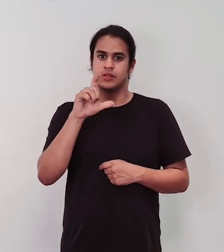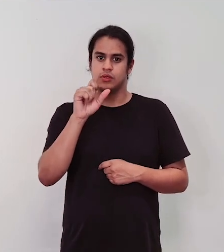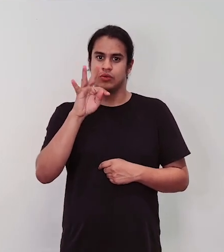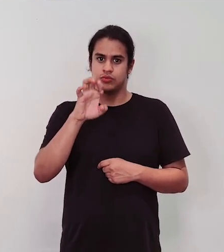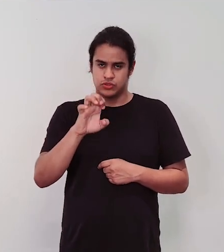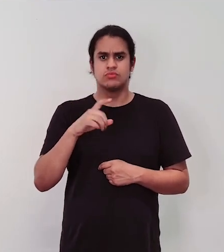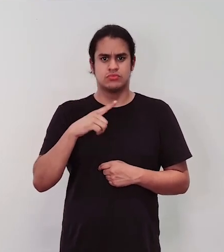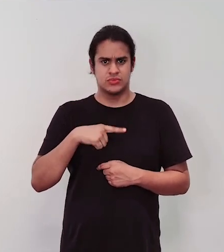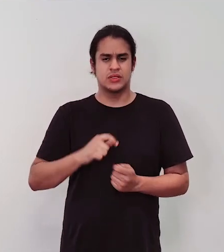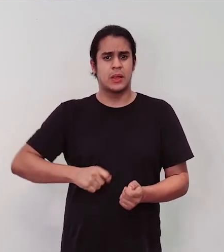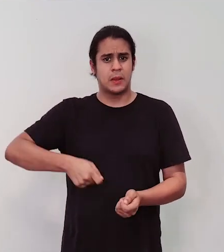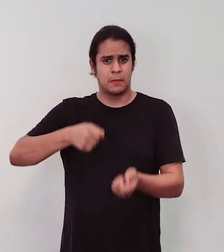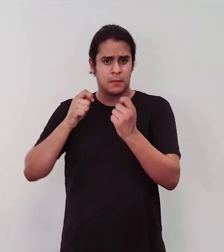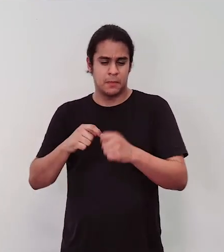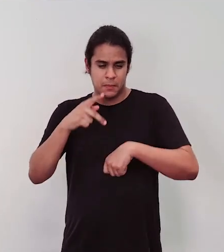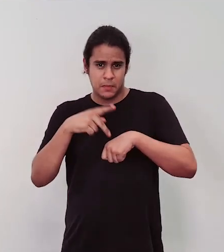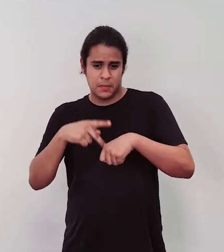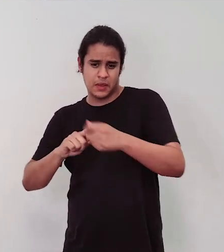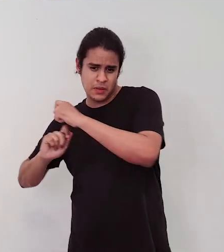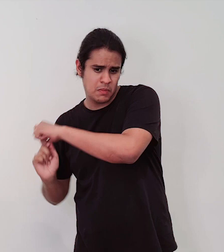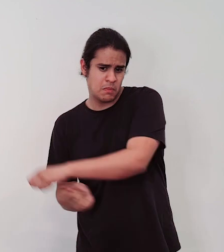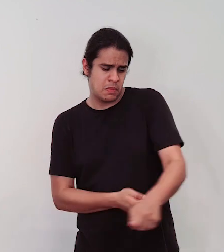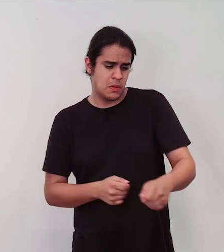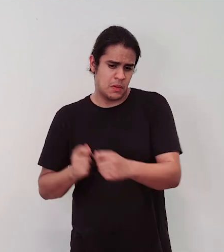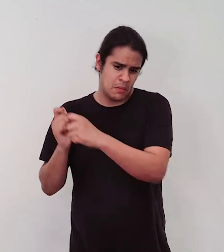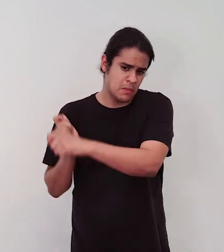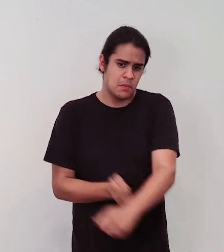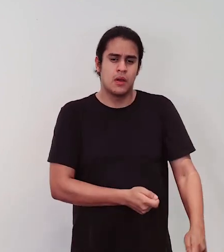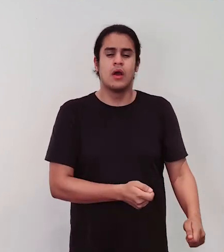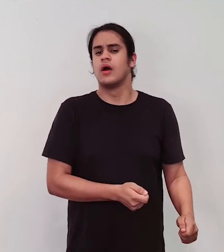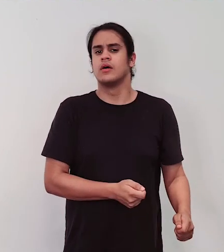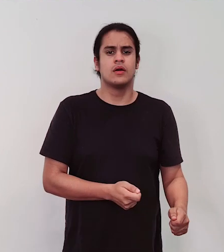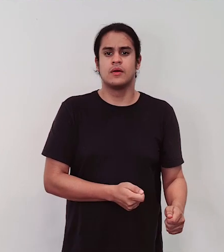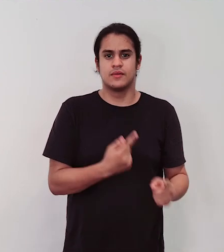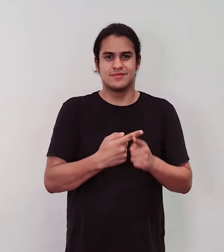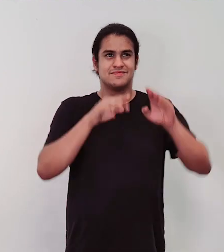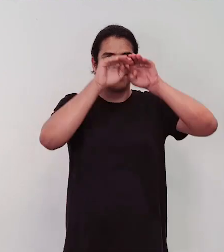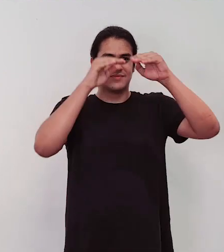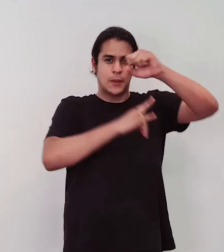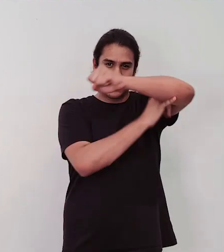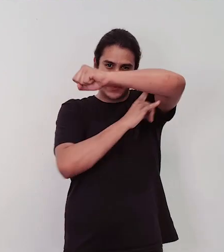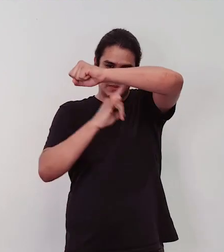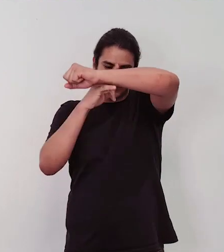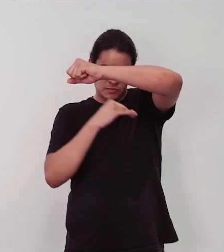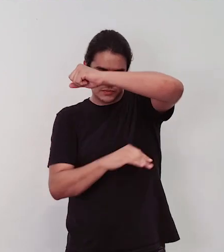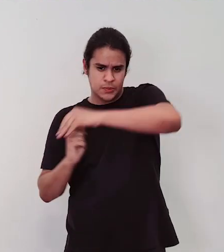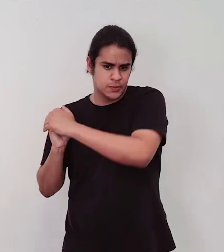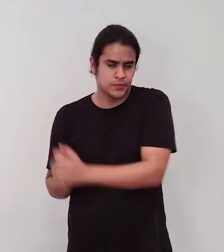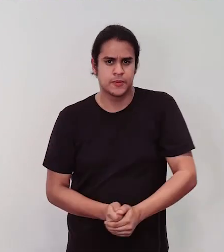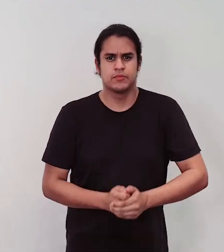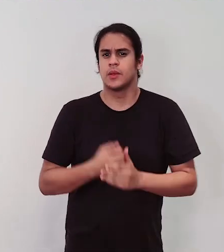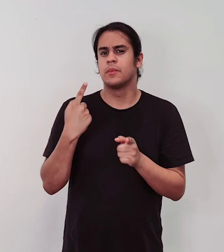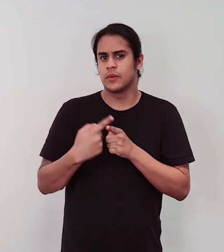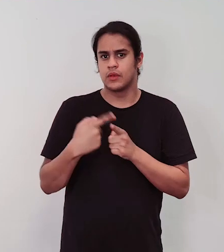algumas pedras que foram instaladas debaixo de um viaduto. Essa imagem foi bem simbólica para a gente pensar para quem quer construir a cidade, os espaços da